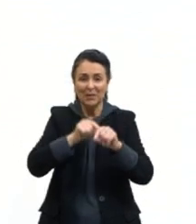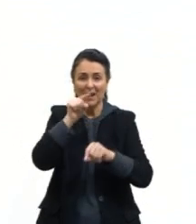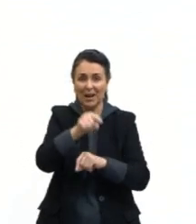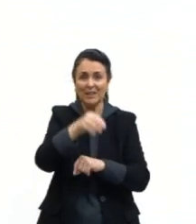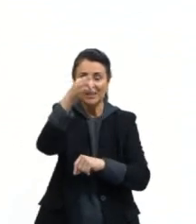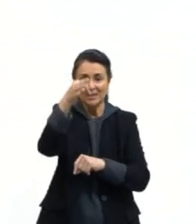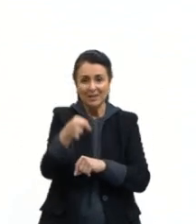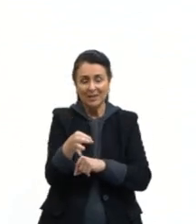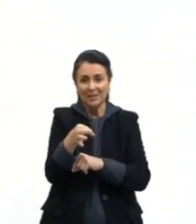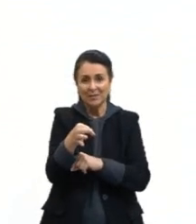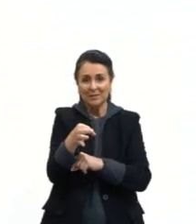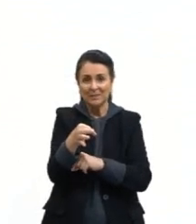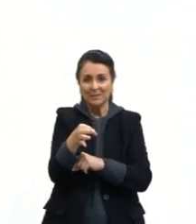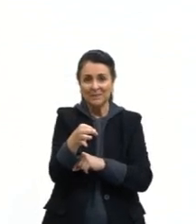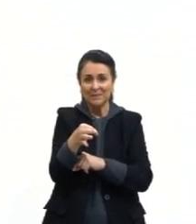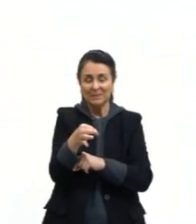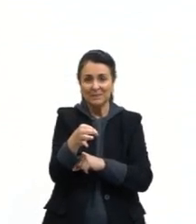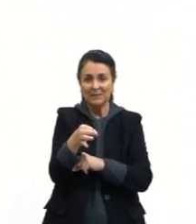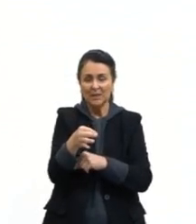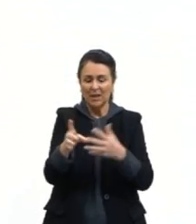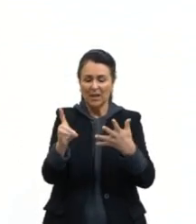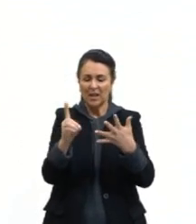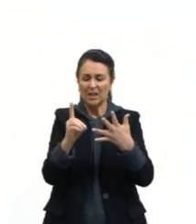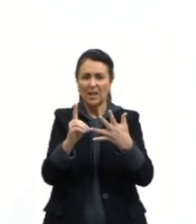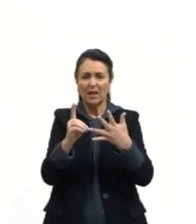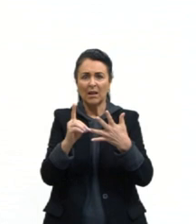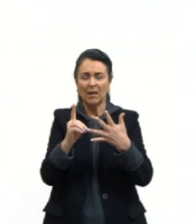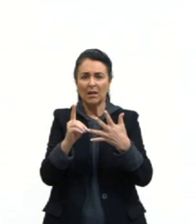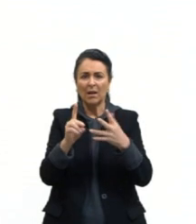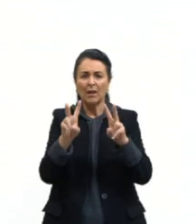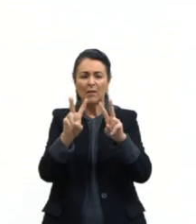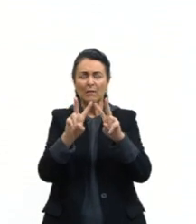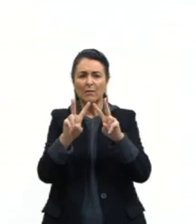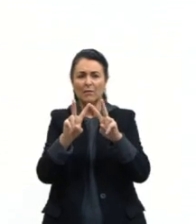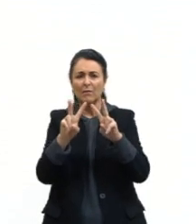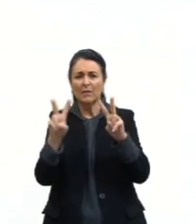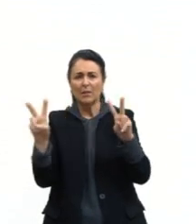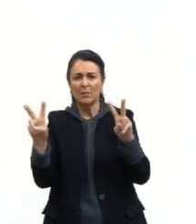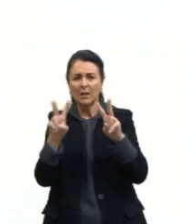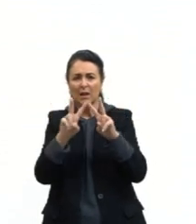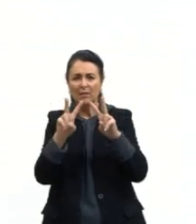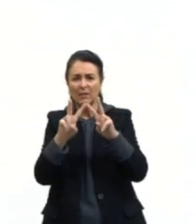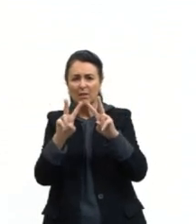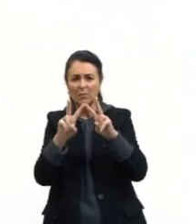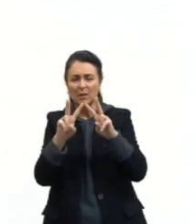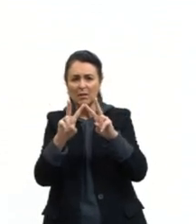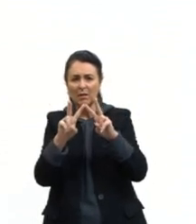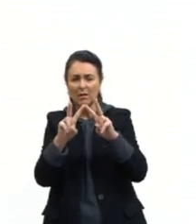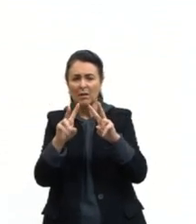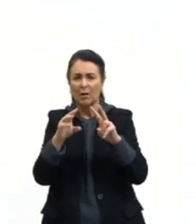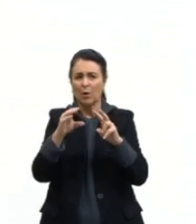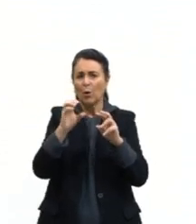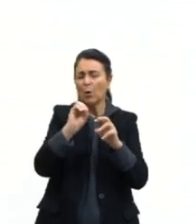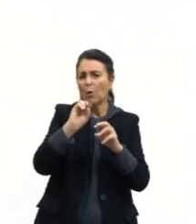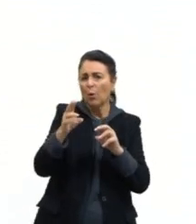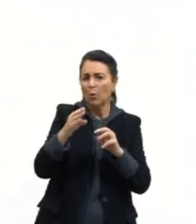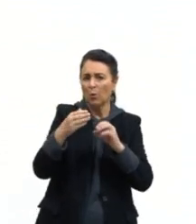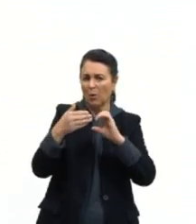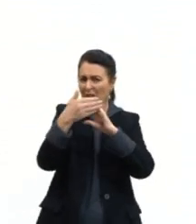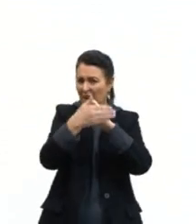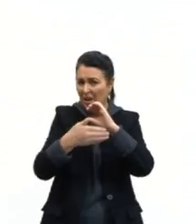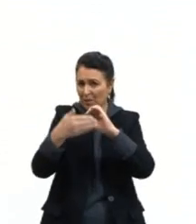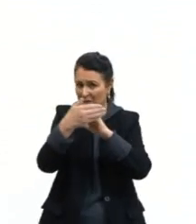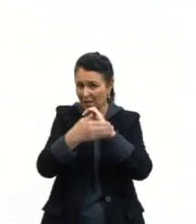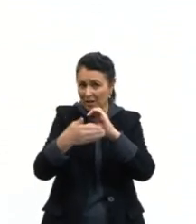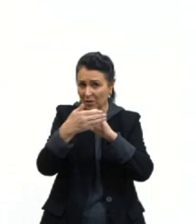corretíssima. D, vitaminas? Não. E, carboidratos, ela vai mais produzir carboidrato,